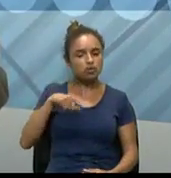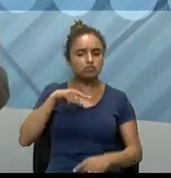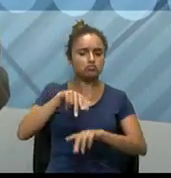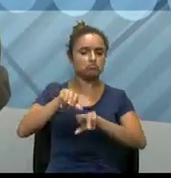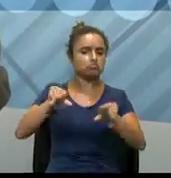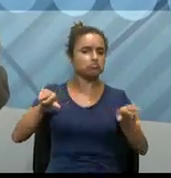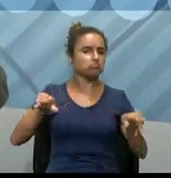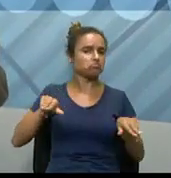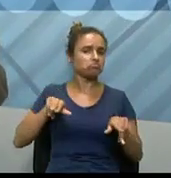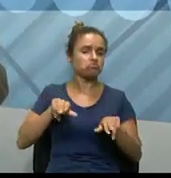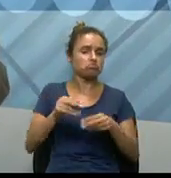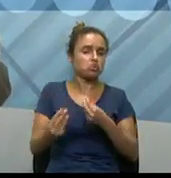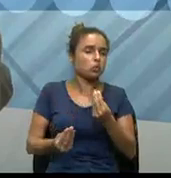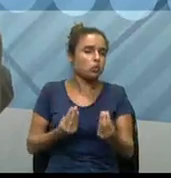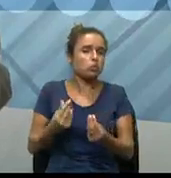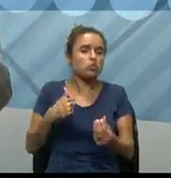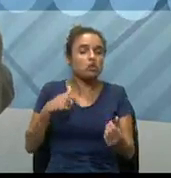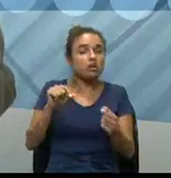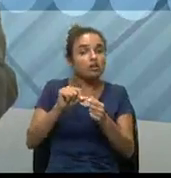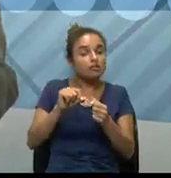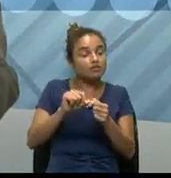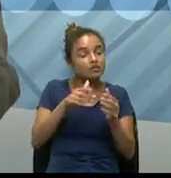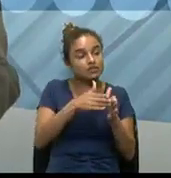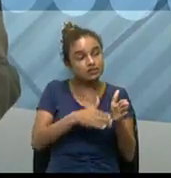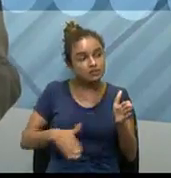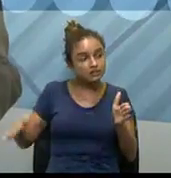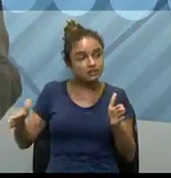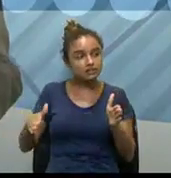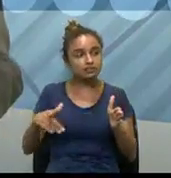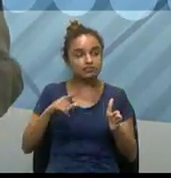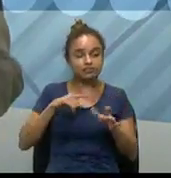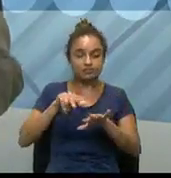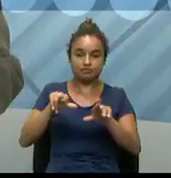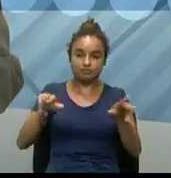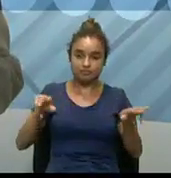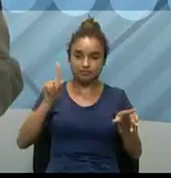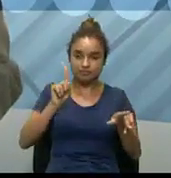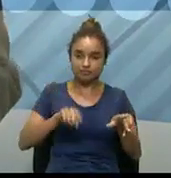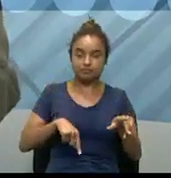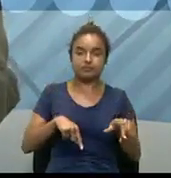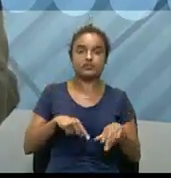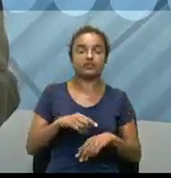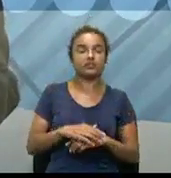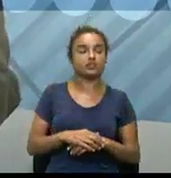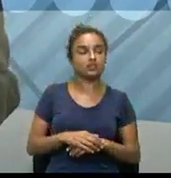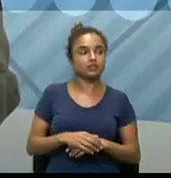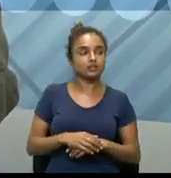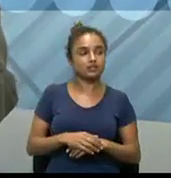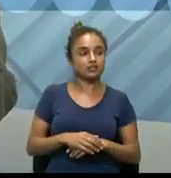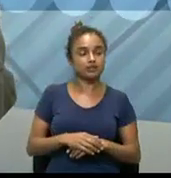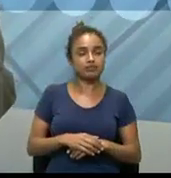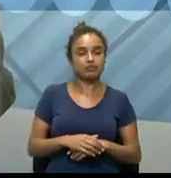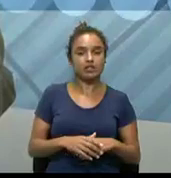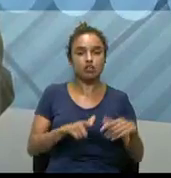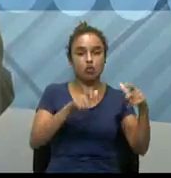de você adquirir as Bitcoins e uma delas é a casa de câmbio